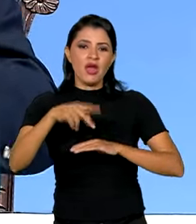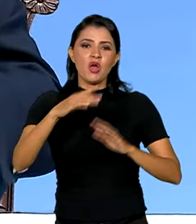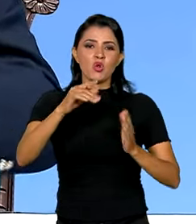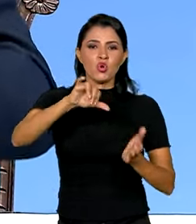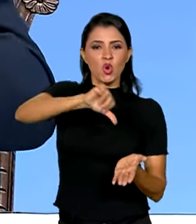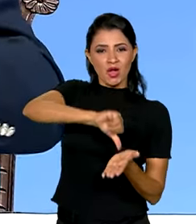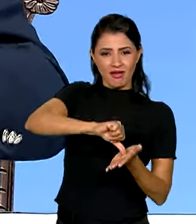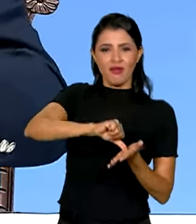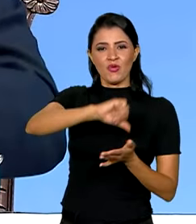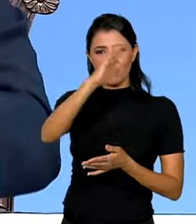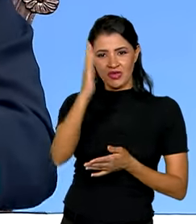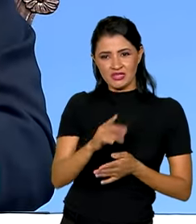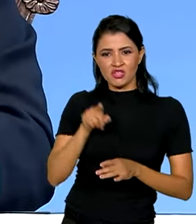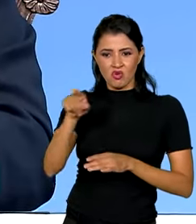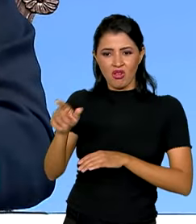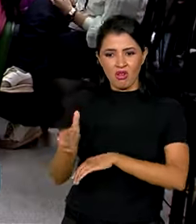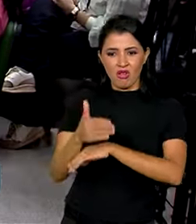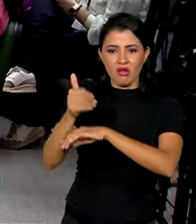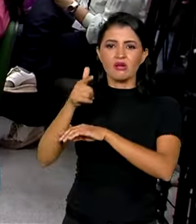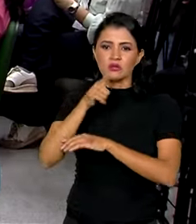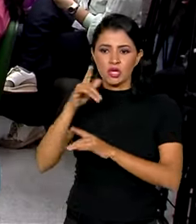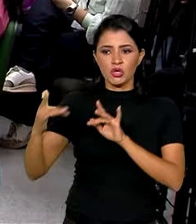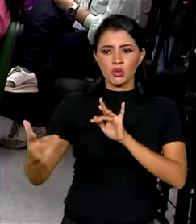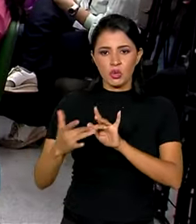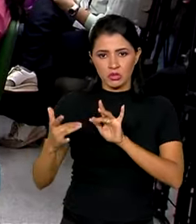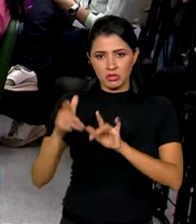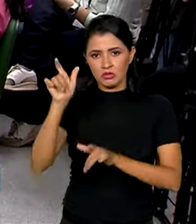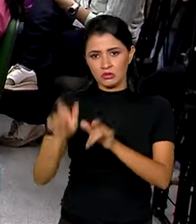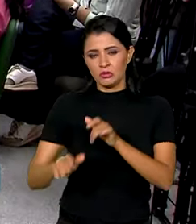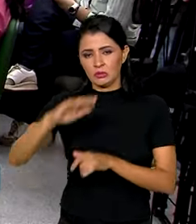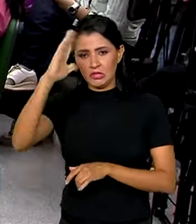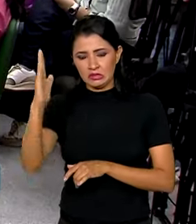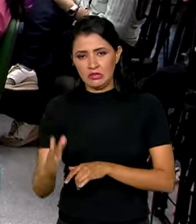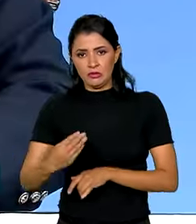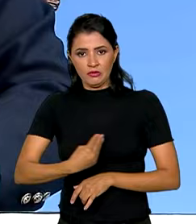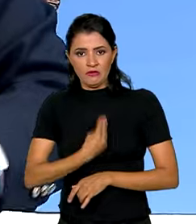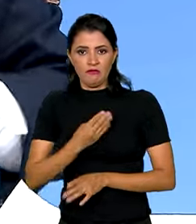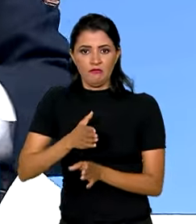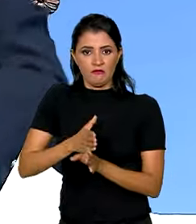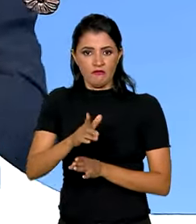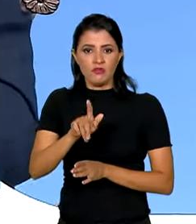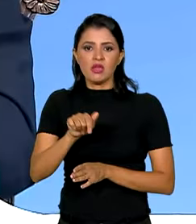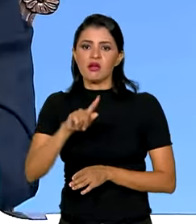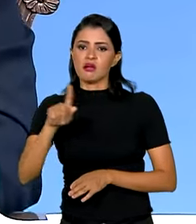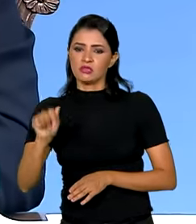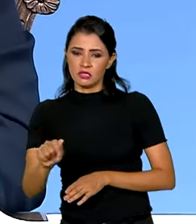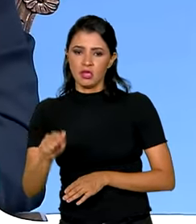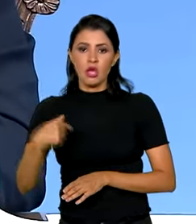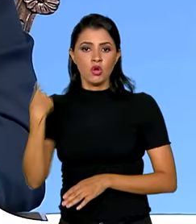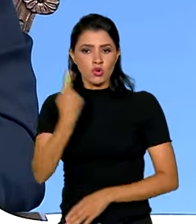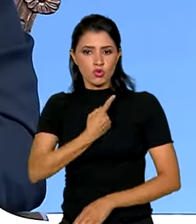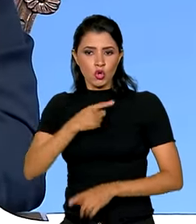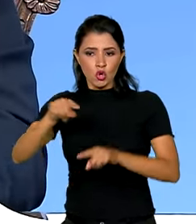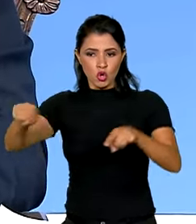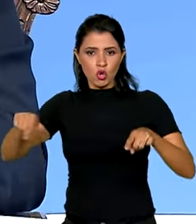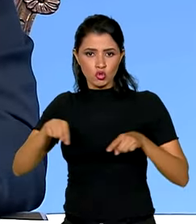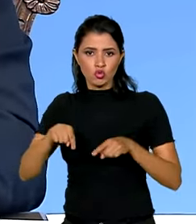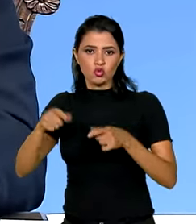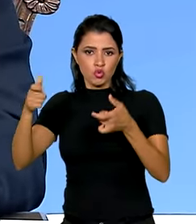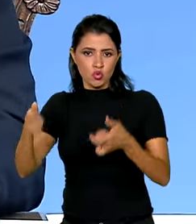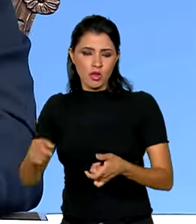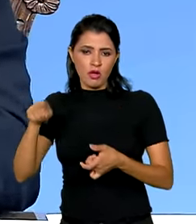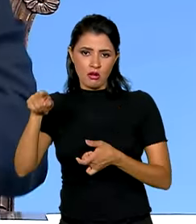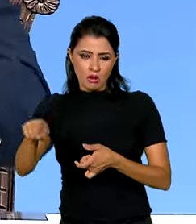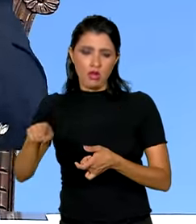está em contato com os brasileiros que estão na faixa de Gaza. O nosso escritório em Ramalá já contratou um